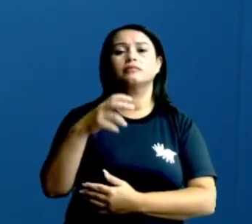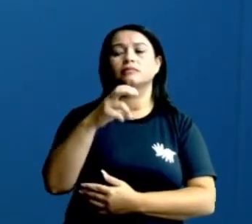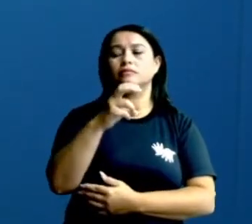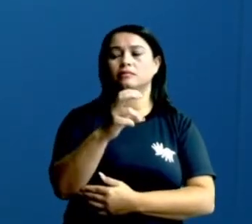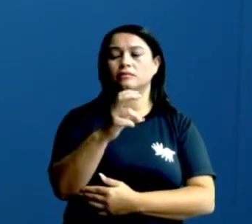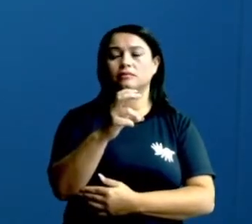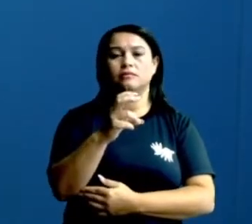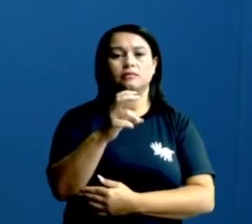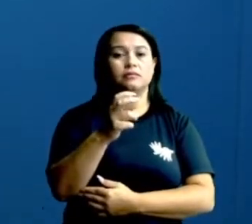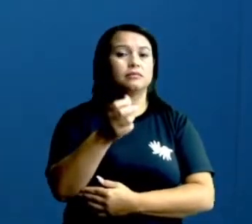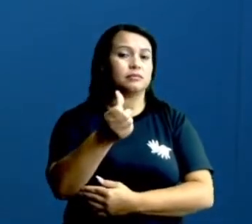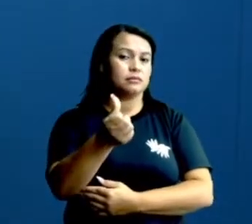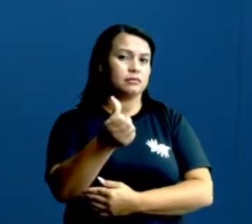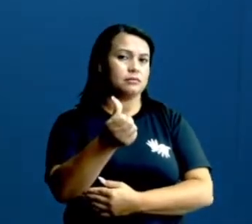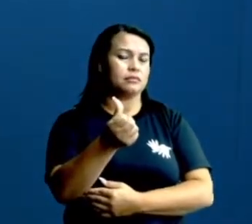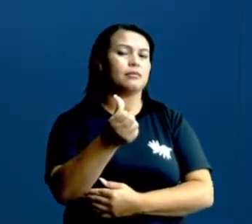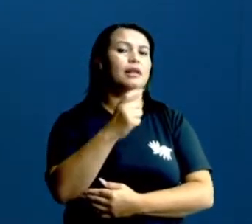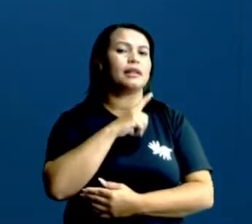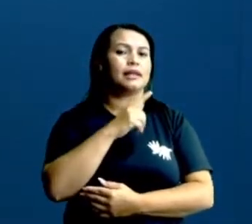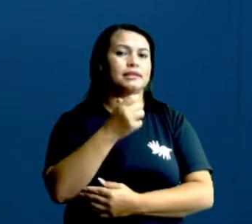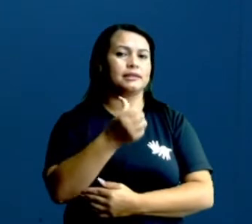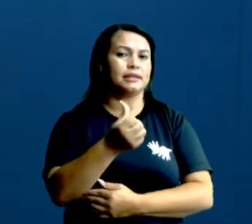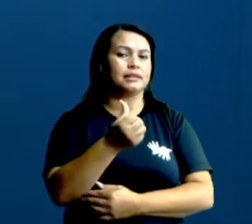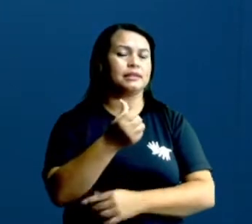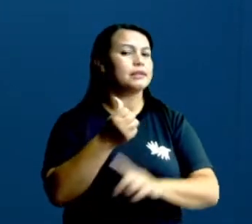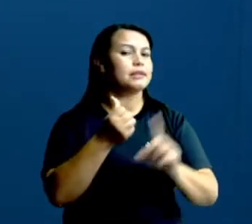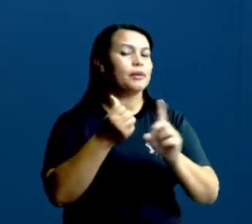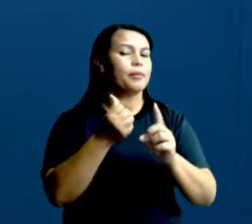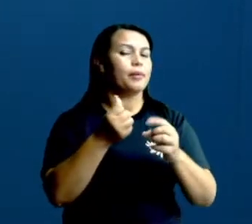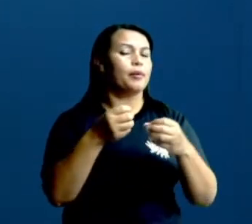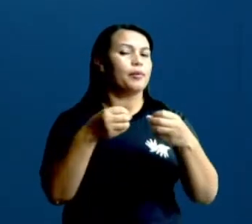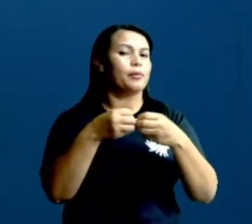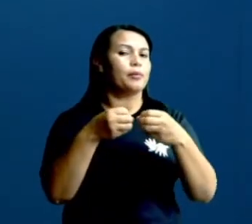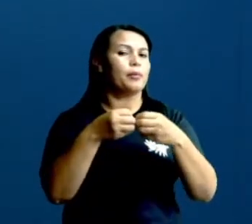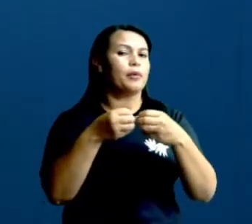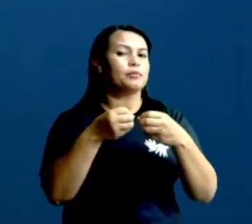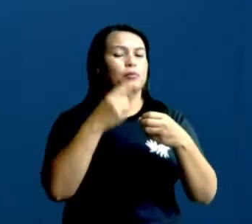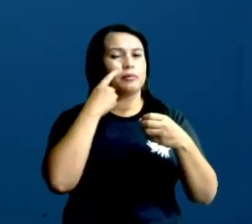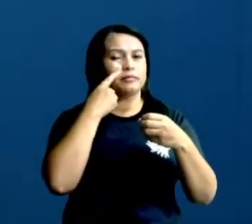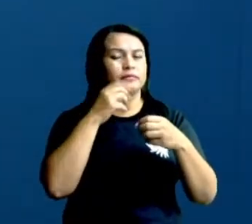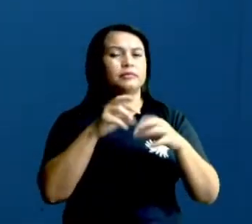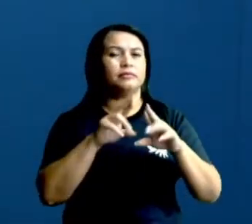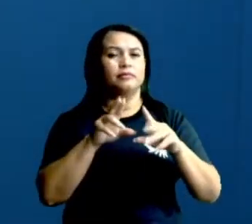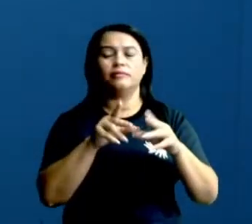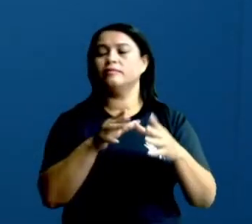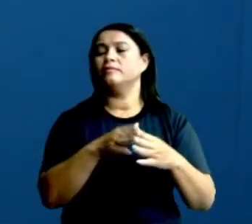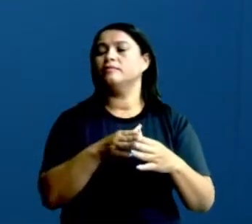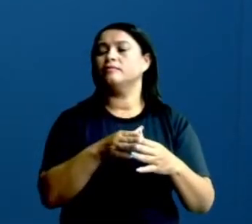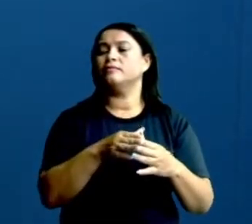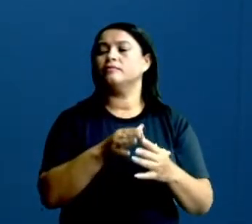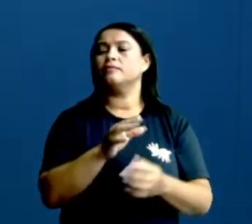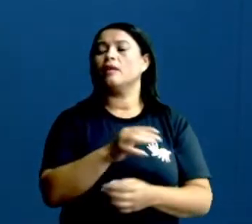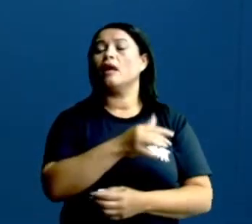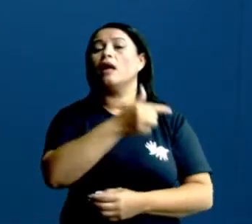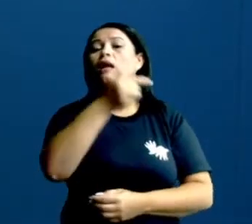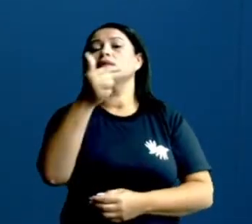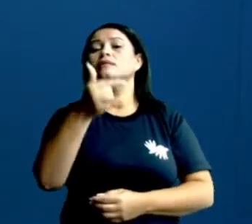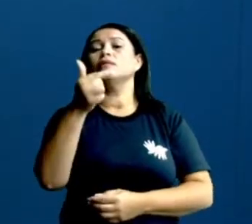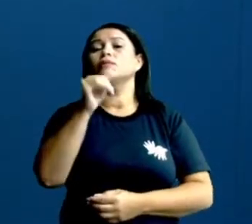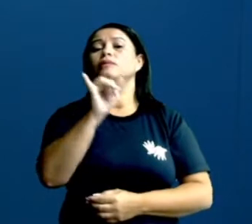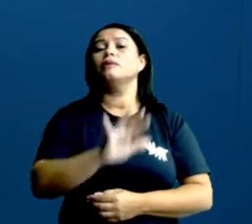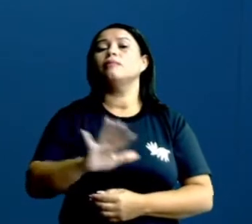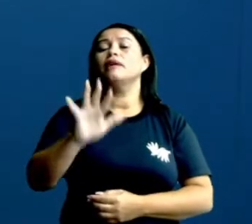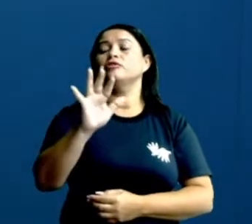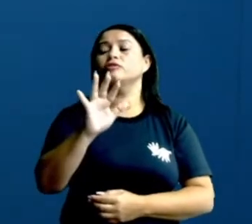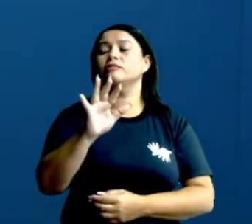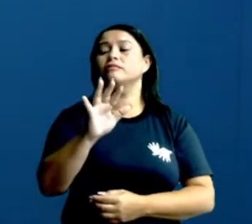quatro, cinco, seis. Então, tem seis lados. Não chegou muito próximo a um círculo, né? Essa é a minha outra, minha segunda figura